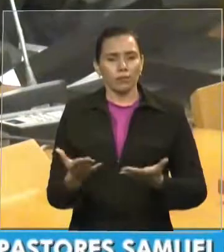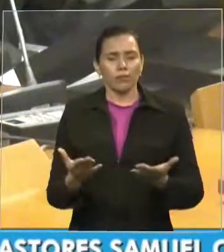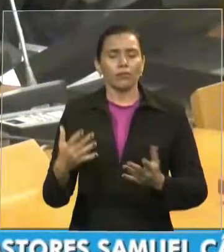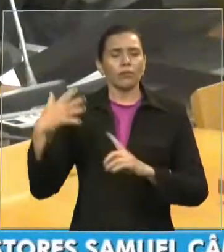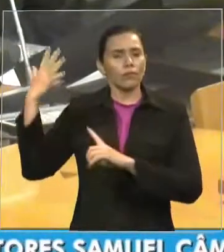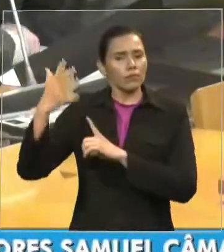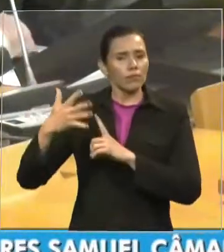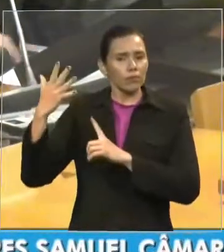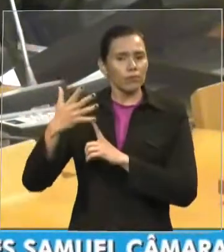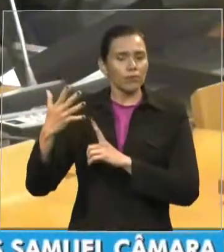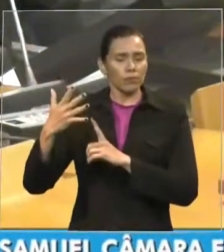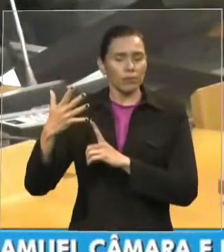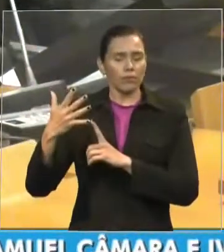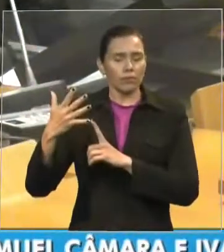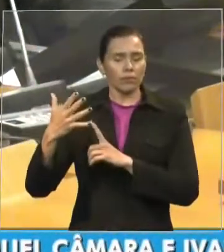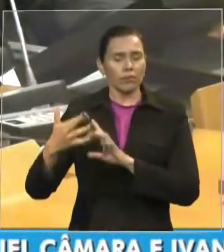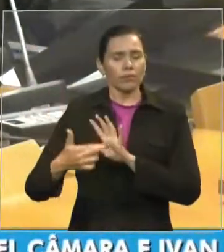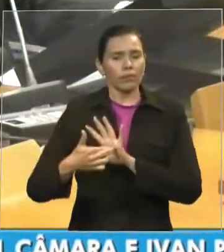Legislativa.